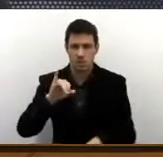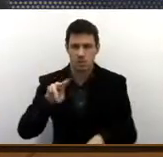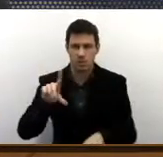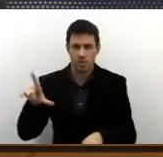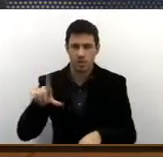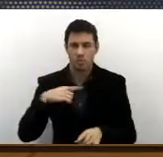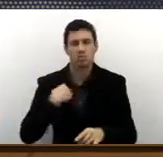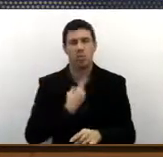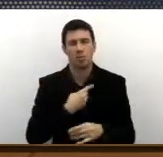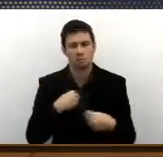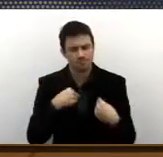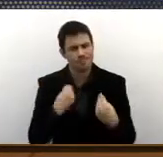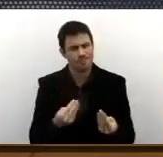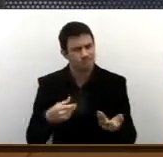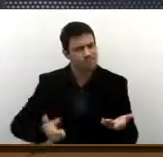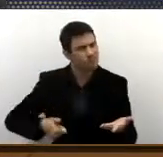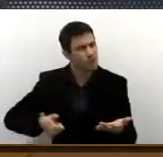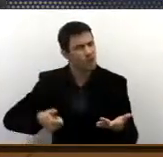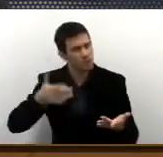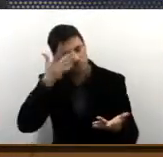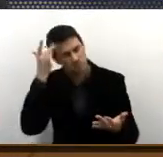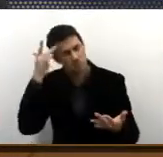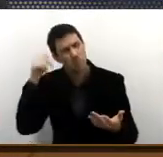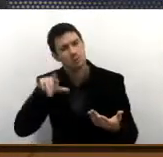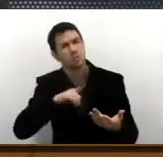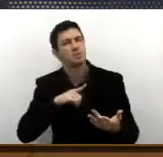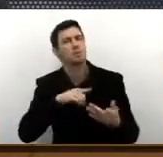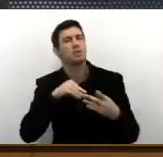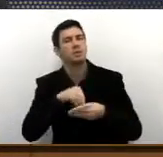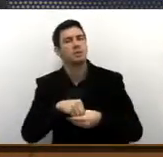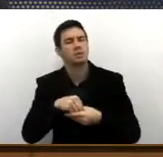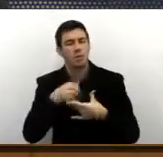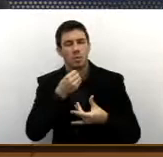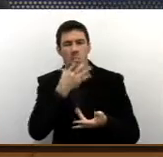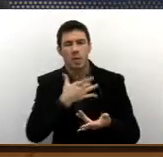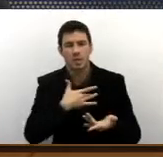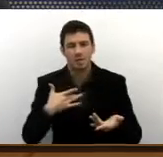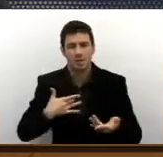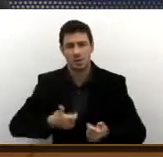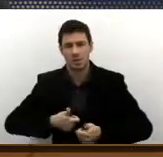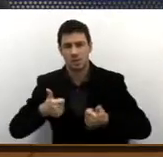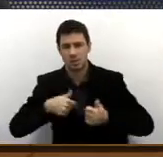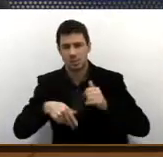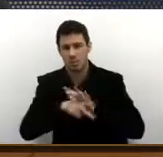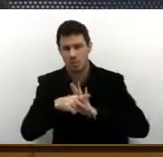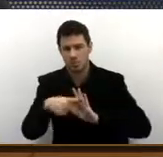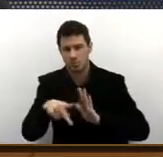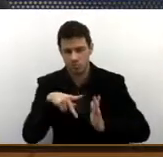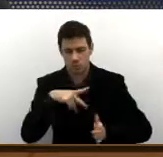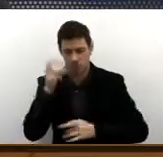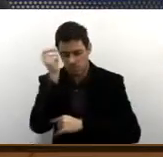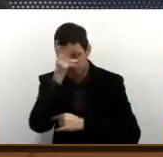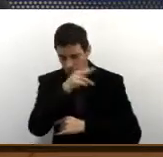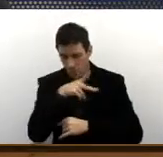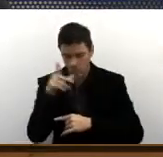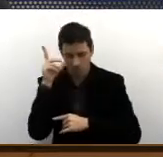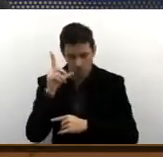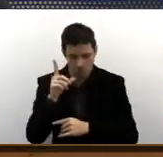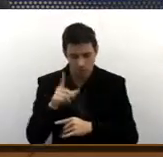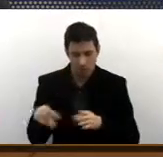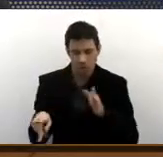bolsistas, são pessoas que recebem esses benefícios da Prefeitura e que acabam